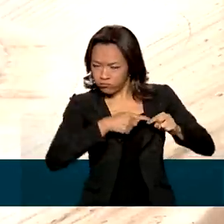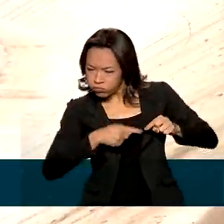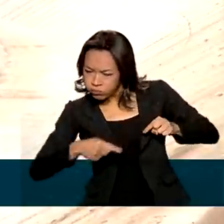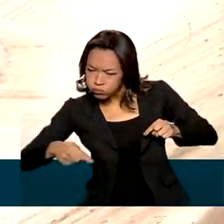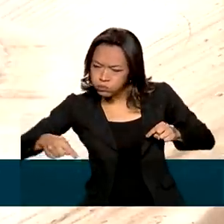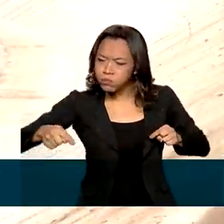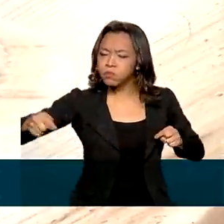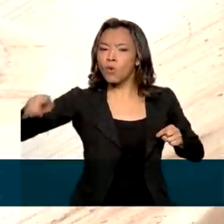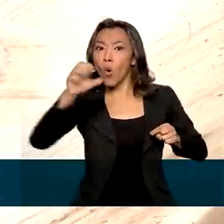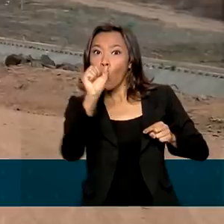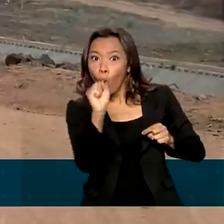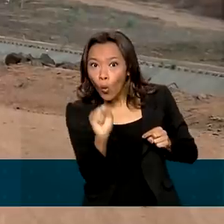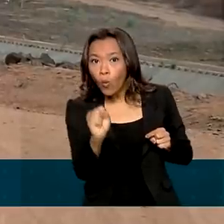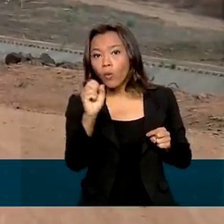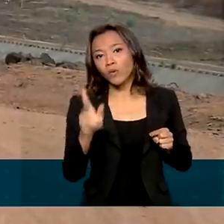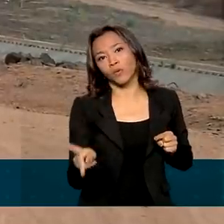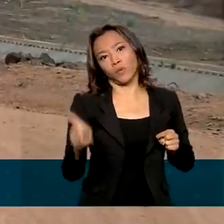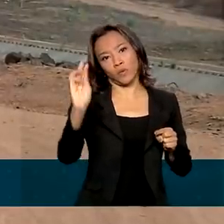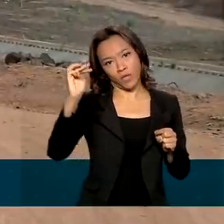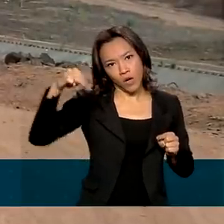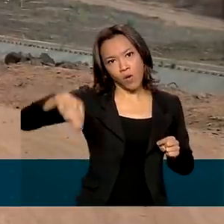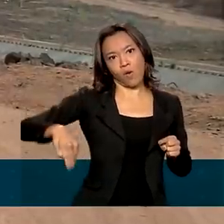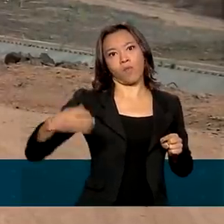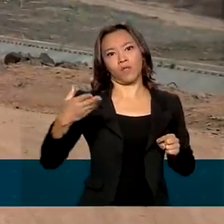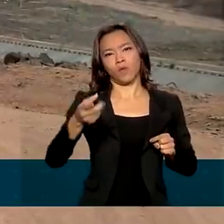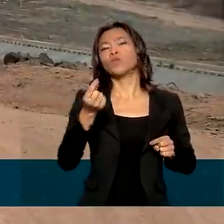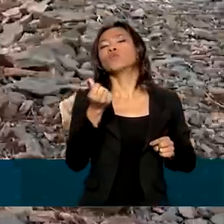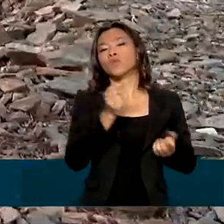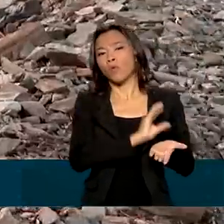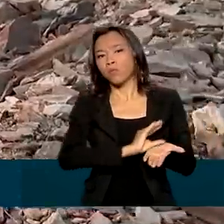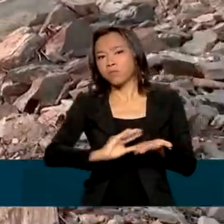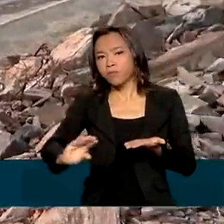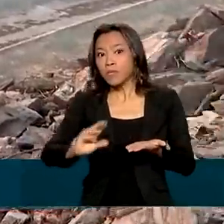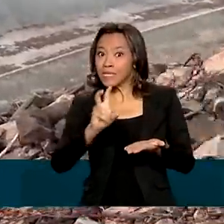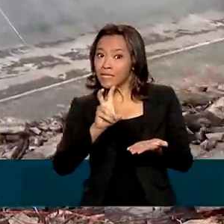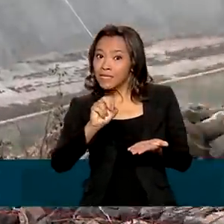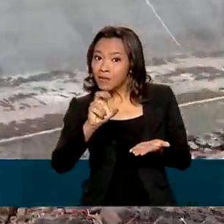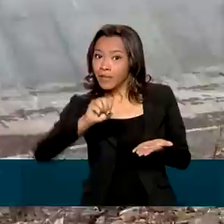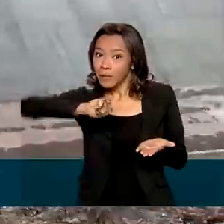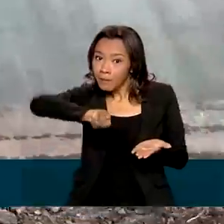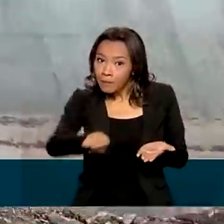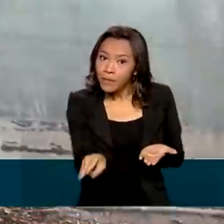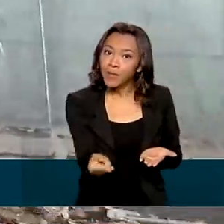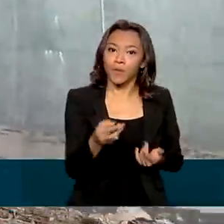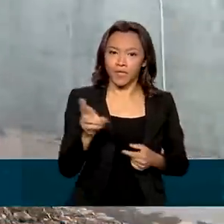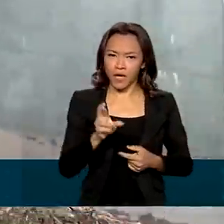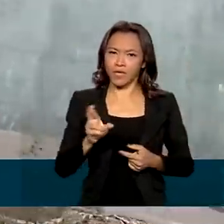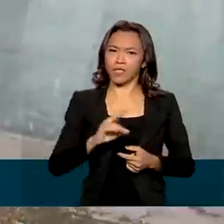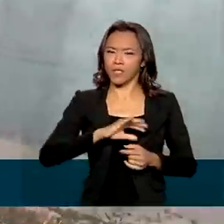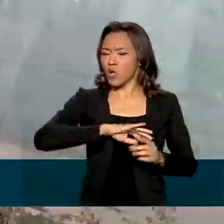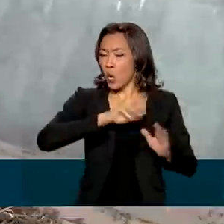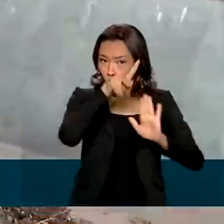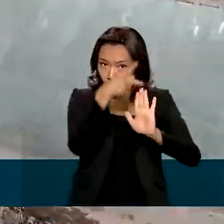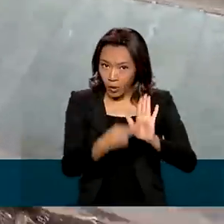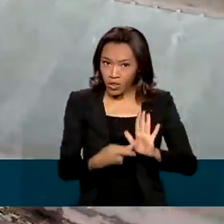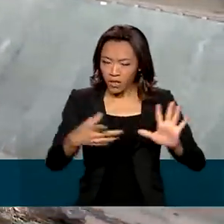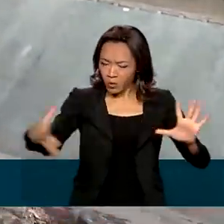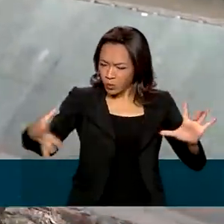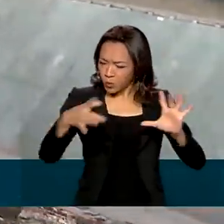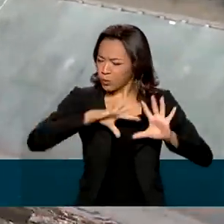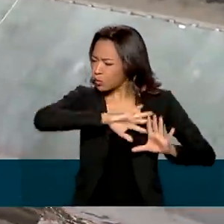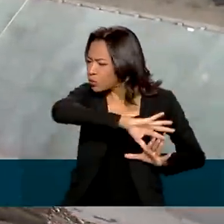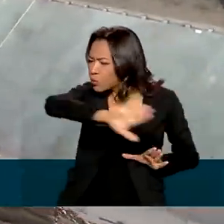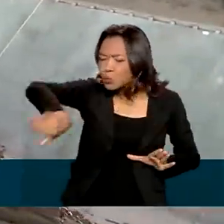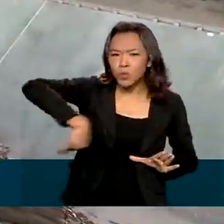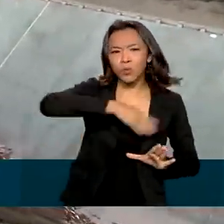quilômetros e faz parte do Eixo Norte e foram investidos cerca de 50 milhões de reais. Ao todo, o projeto de integração do